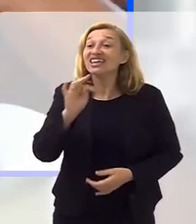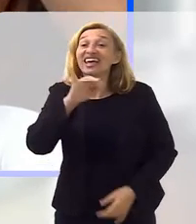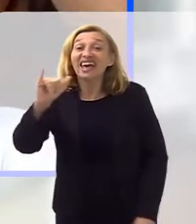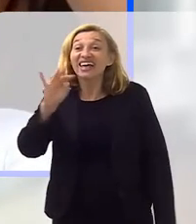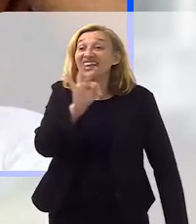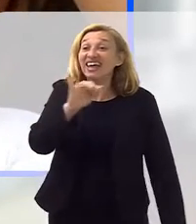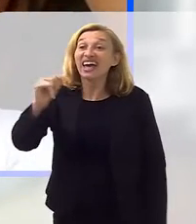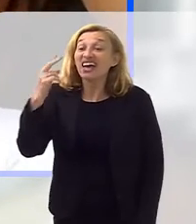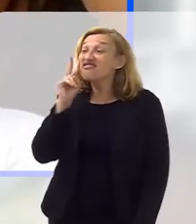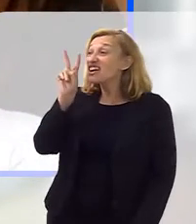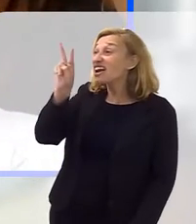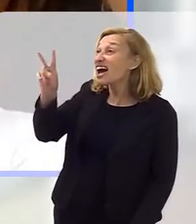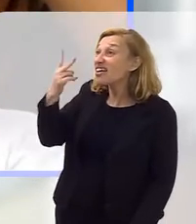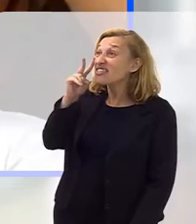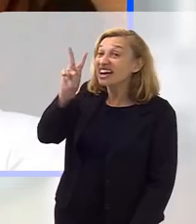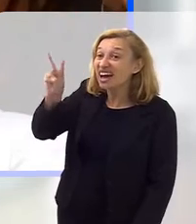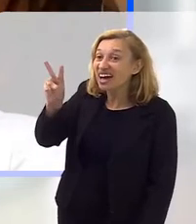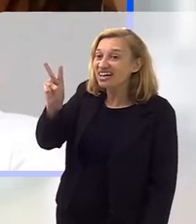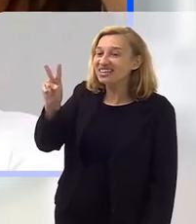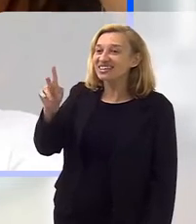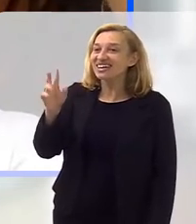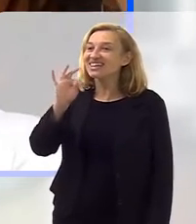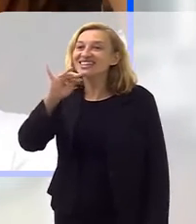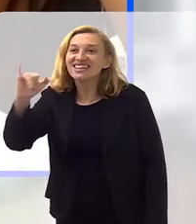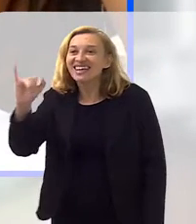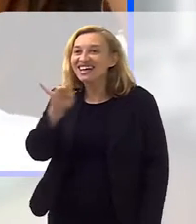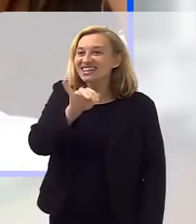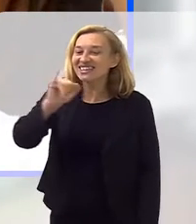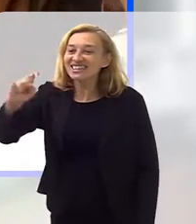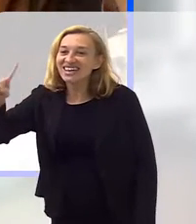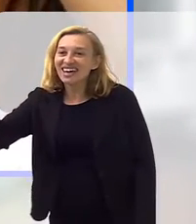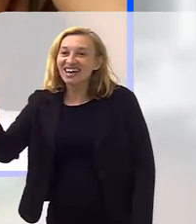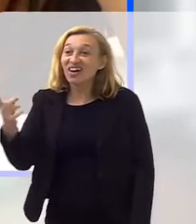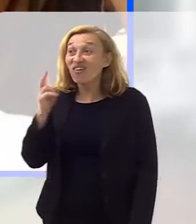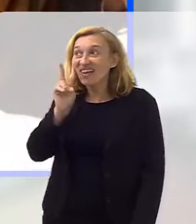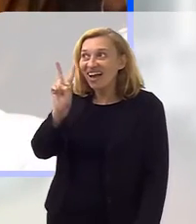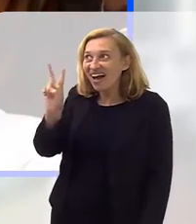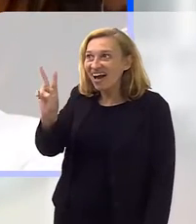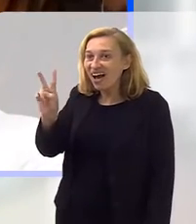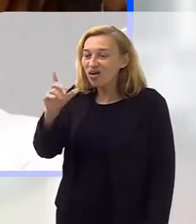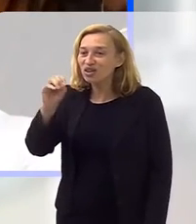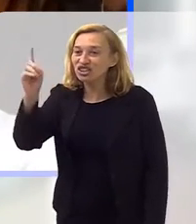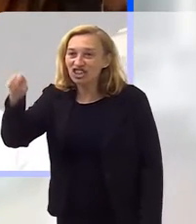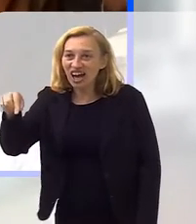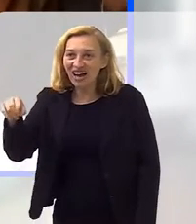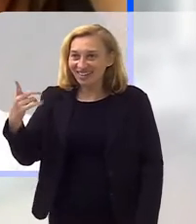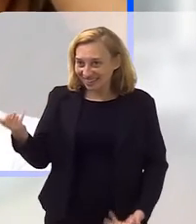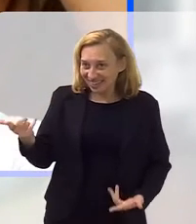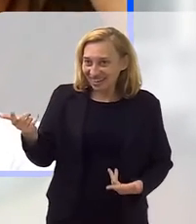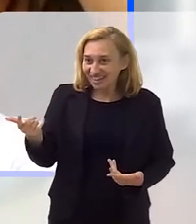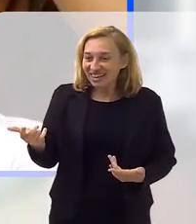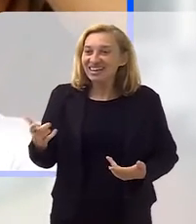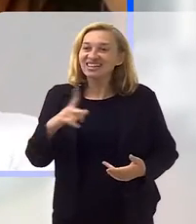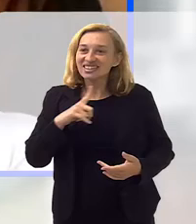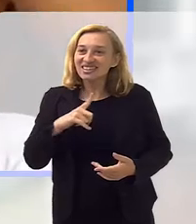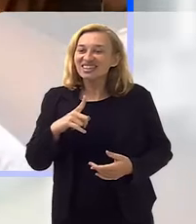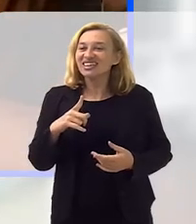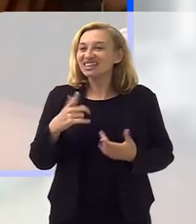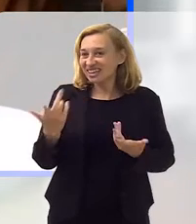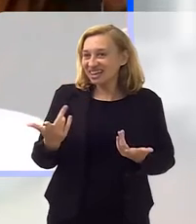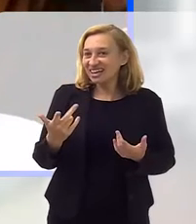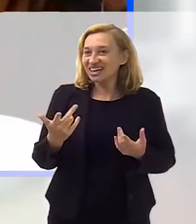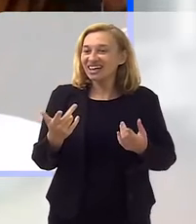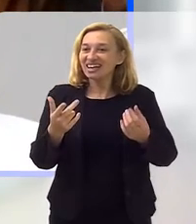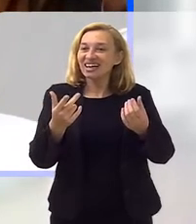Tie, Olha Lá Oxá, Tie Tie, Olha Lá Oxá, aí tem uns versinhos,